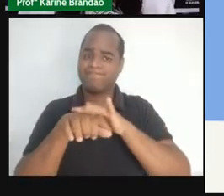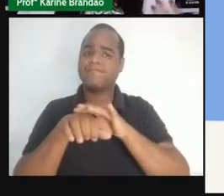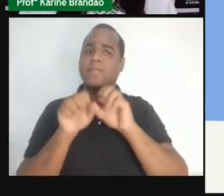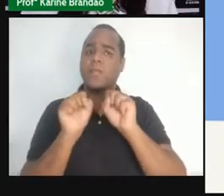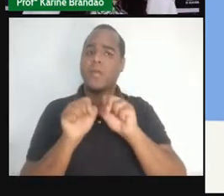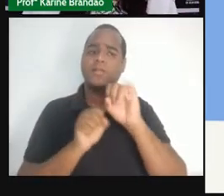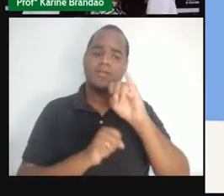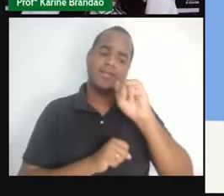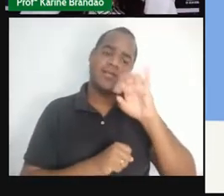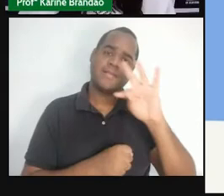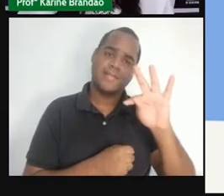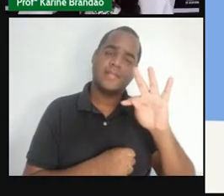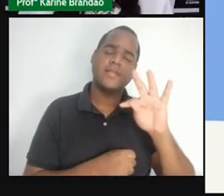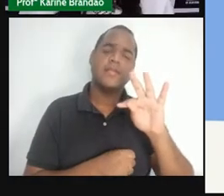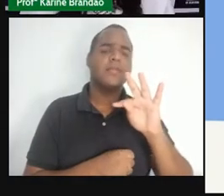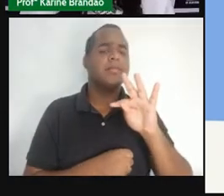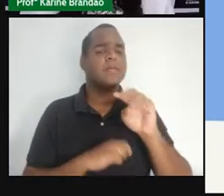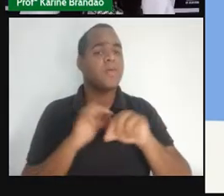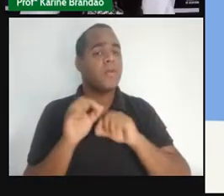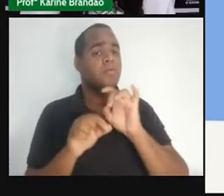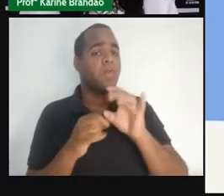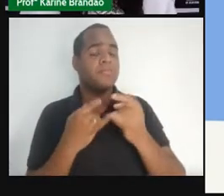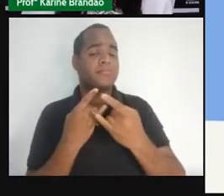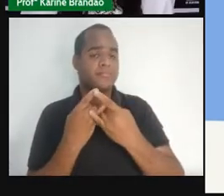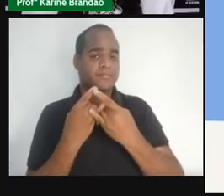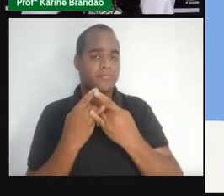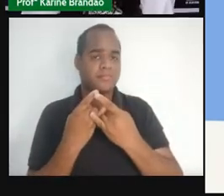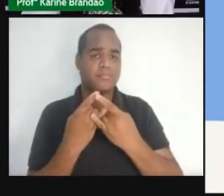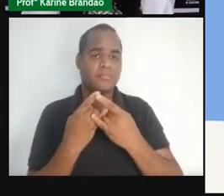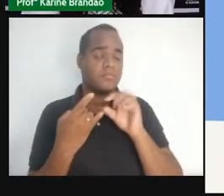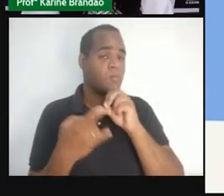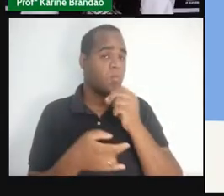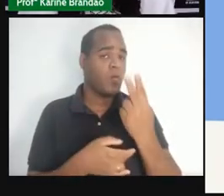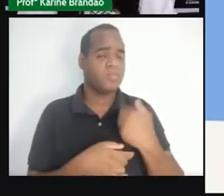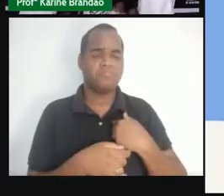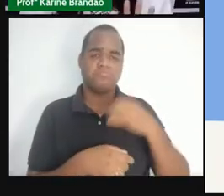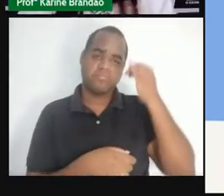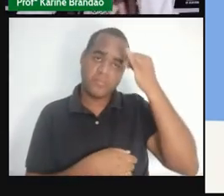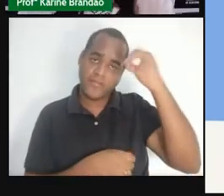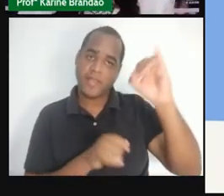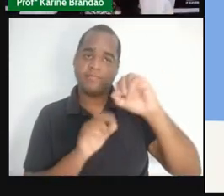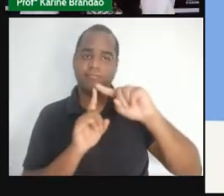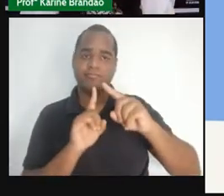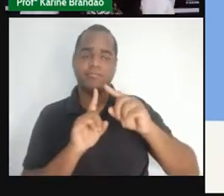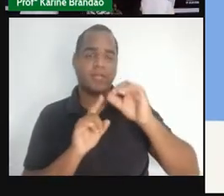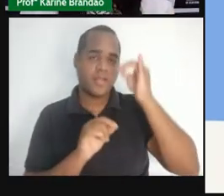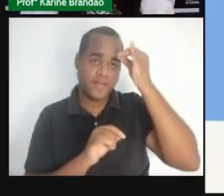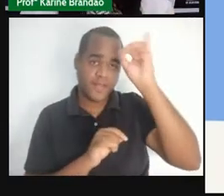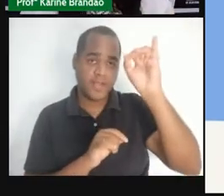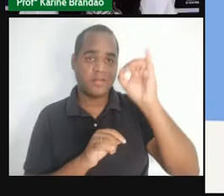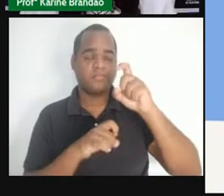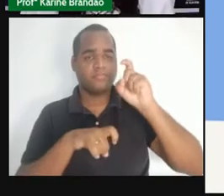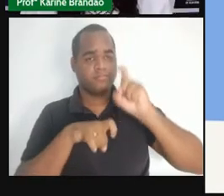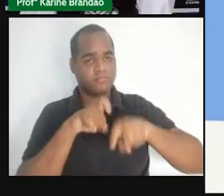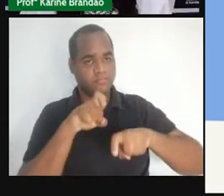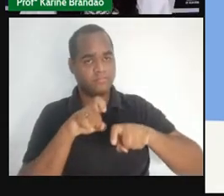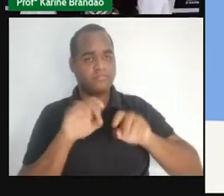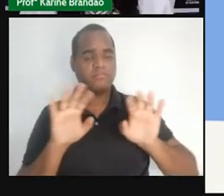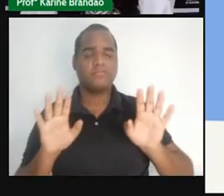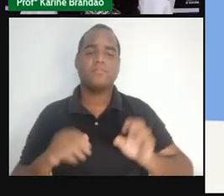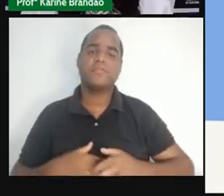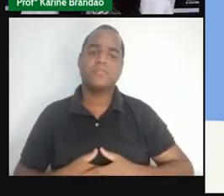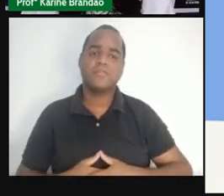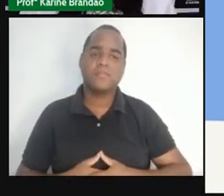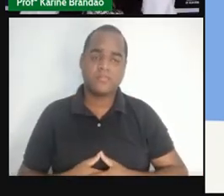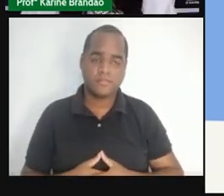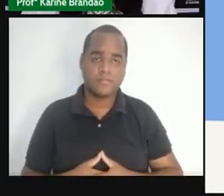Nós só temos no momento a camisinha, né? Ou a abstinência. O que é a abstinência? Não realizar o ato sexual,